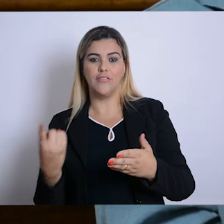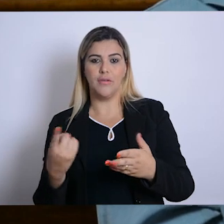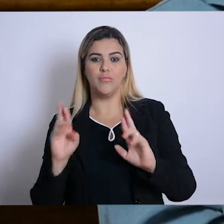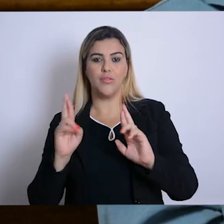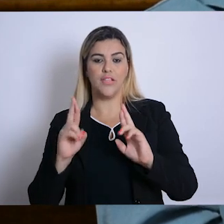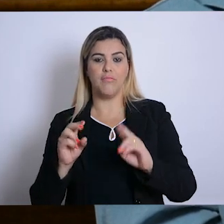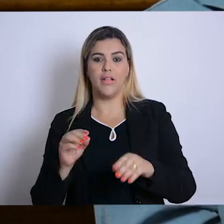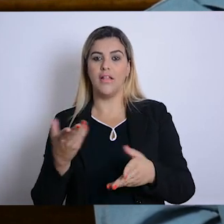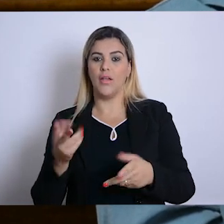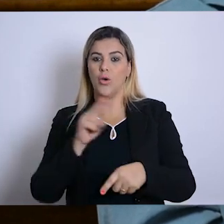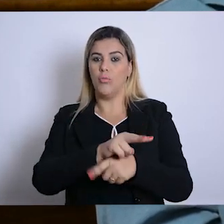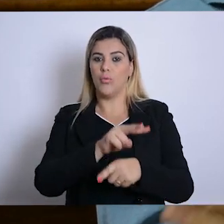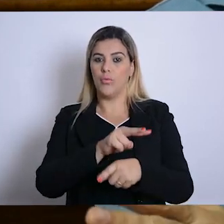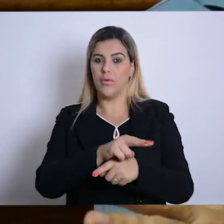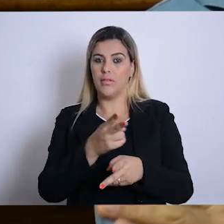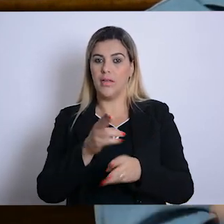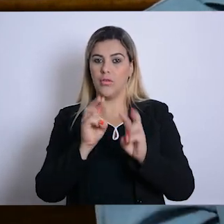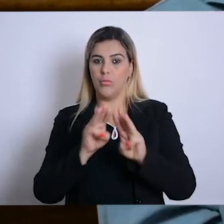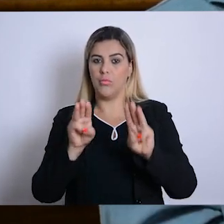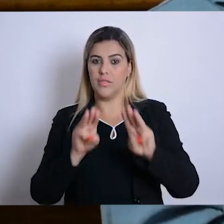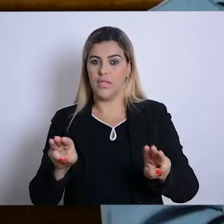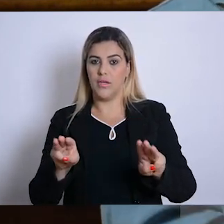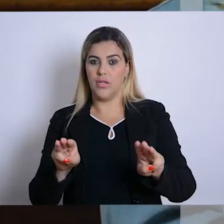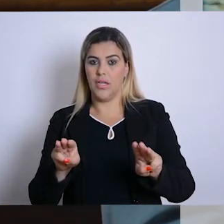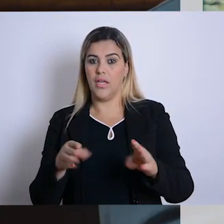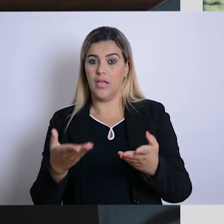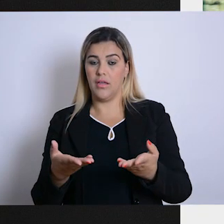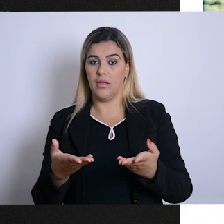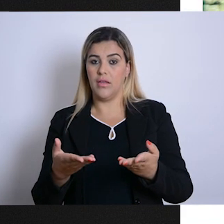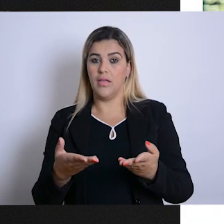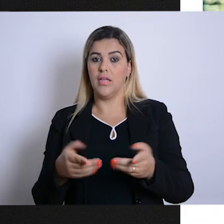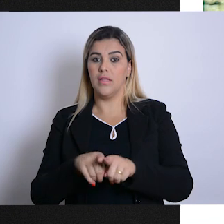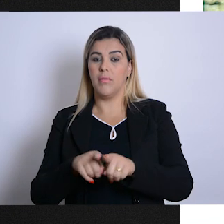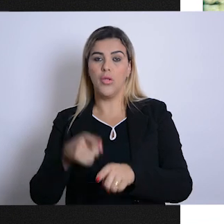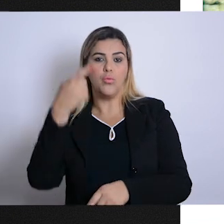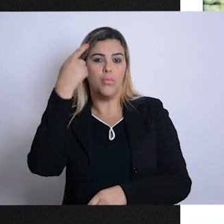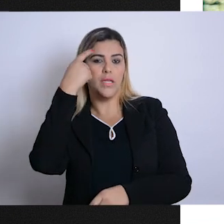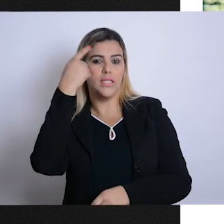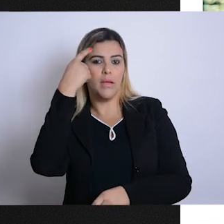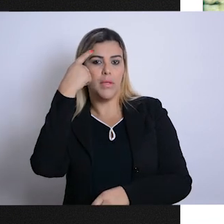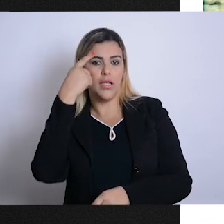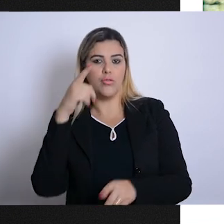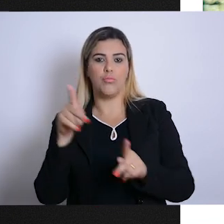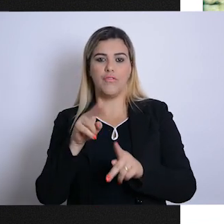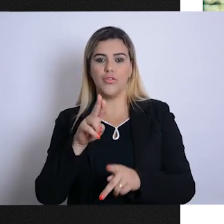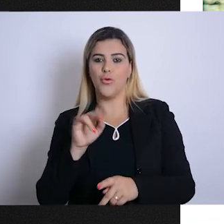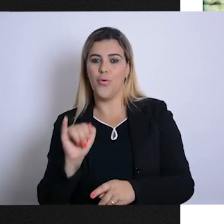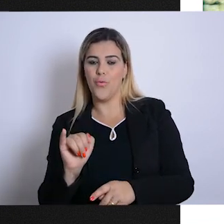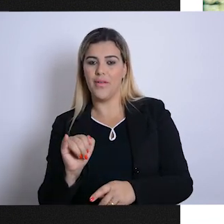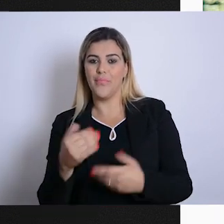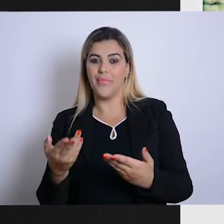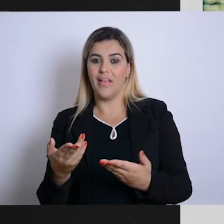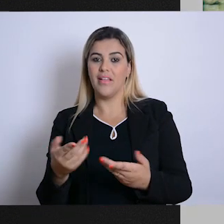guardiões. O Grupo de Estudos Profundos de Terapia Ocupacional, ele é o guardião do pensamento do professor Rui Chamoni Jorge, e ele é guardião